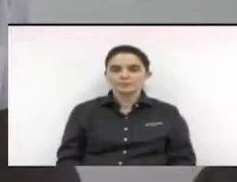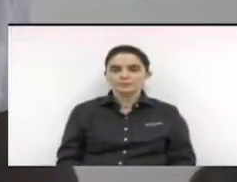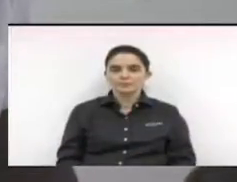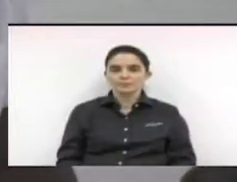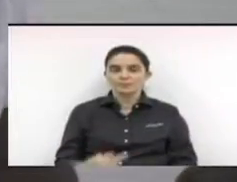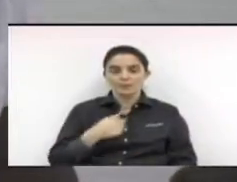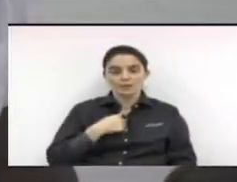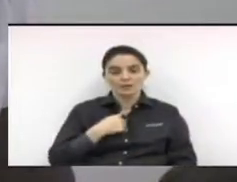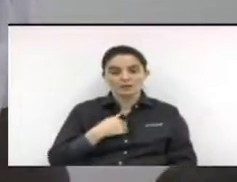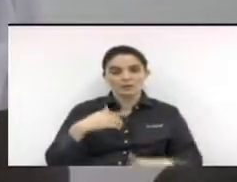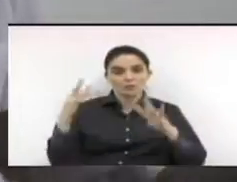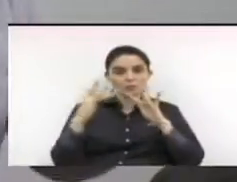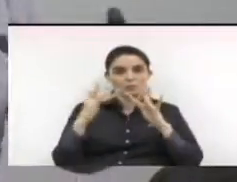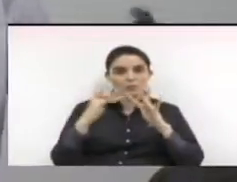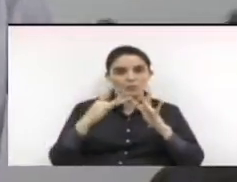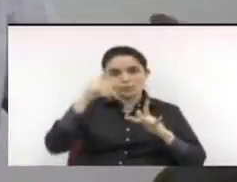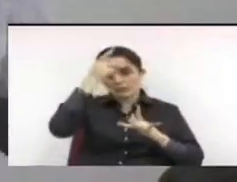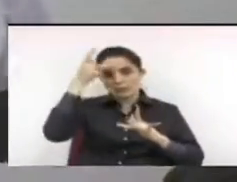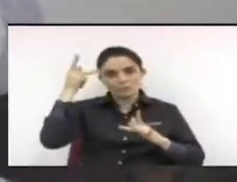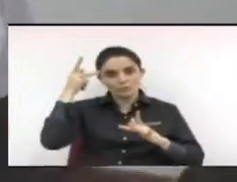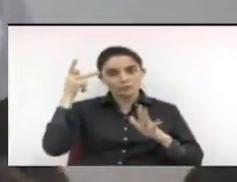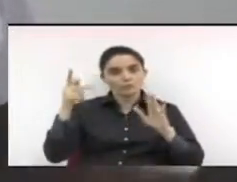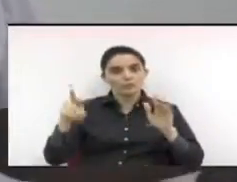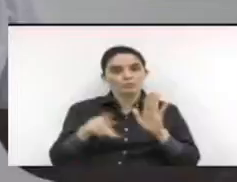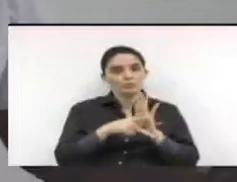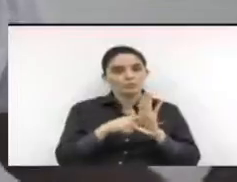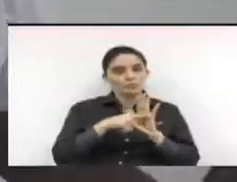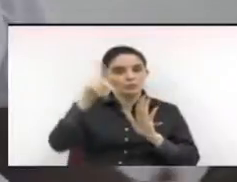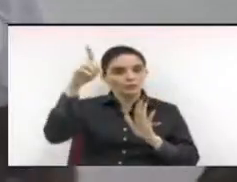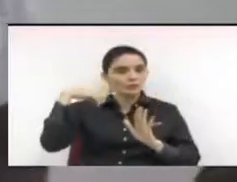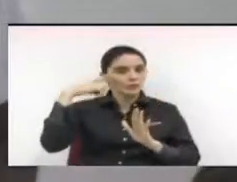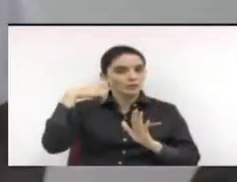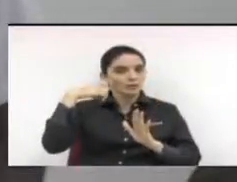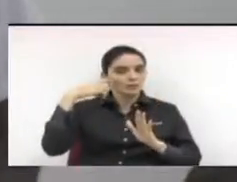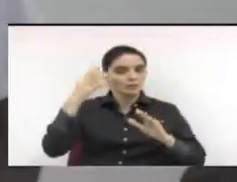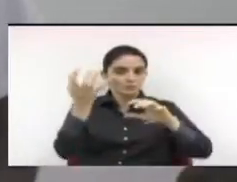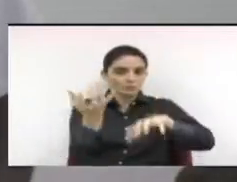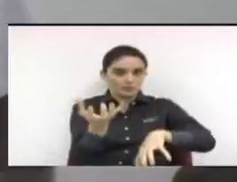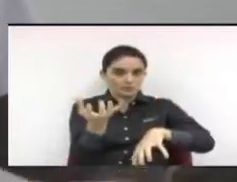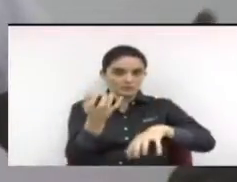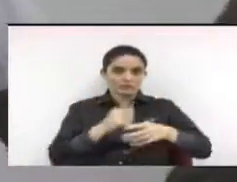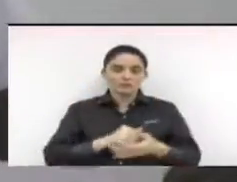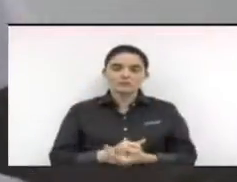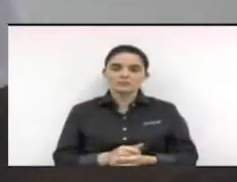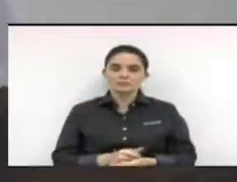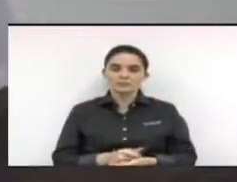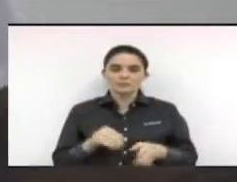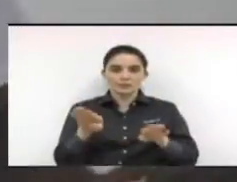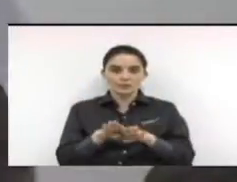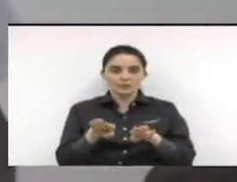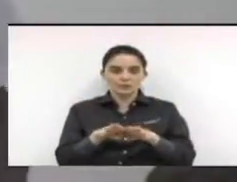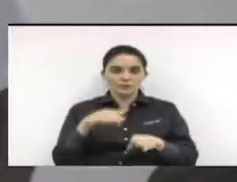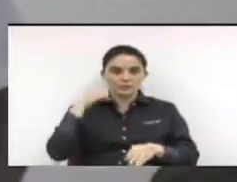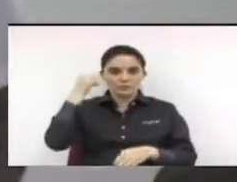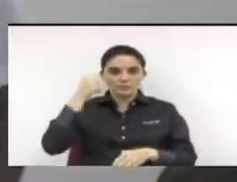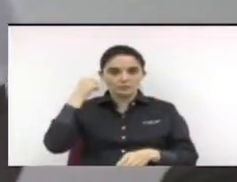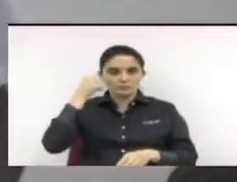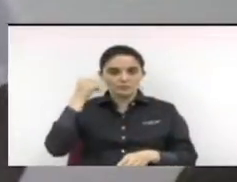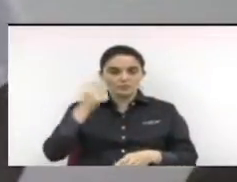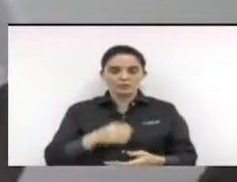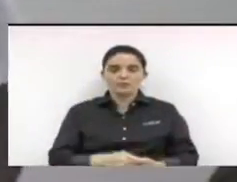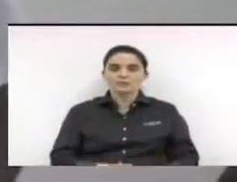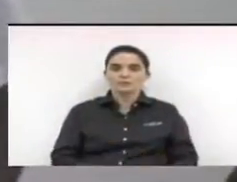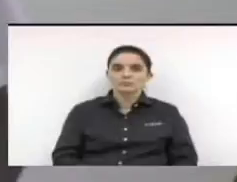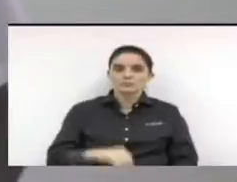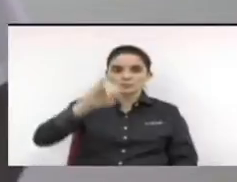deputado lá em Brasília, aquele que a tem mais proximidade, o Mendes Tame, Vanderlei Macris e os senadores José Serra